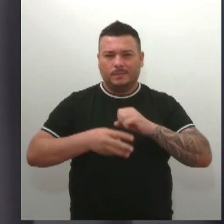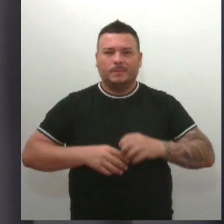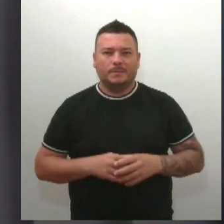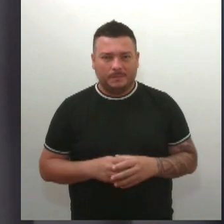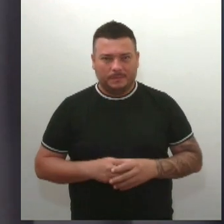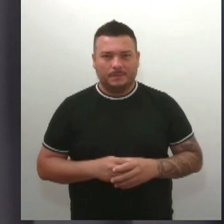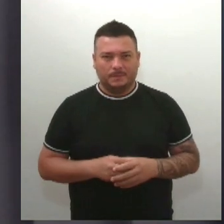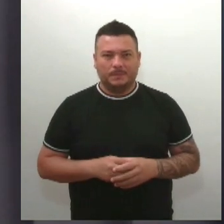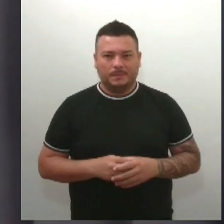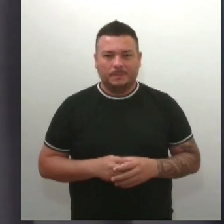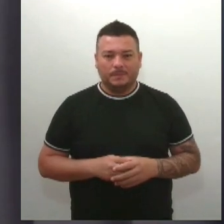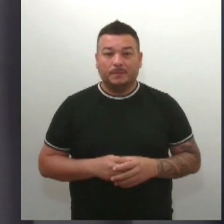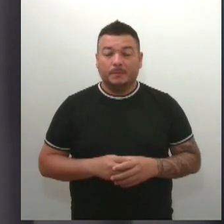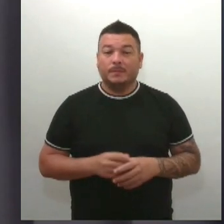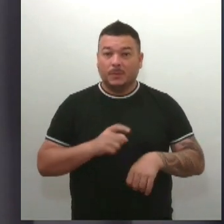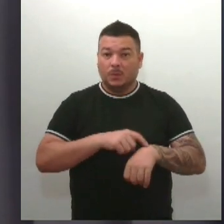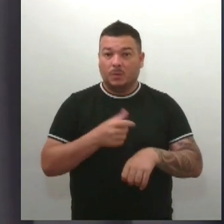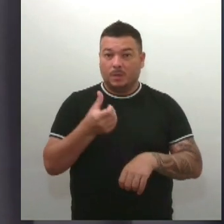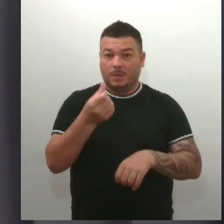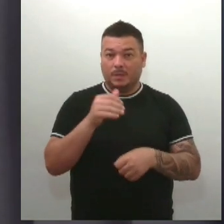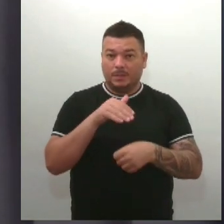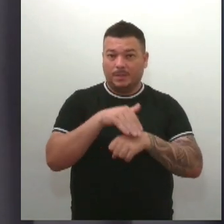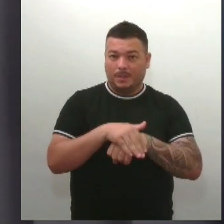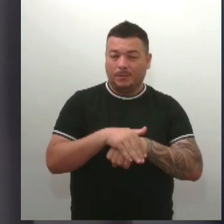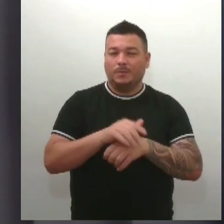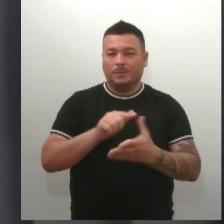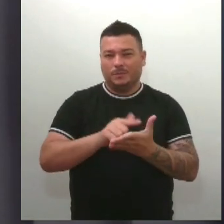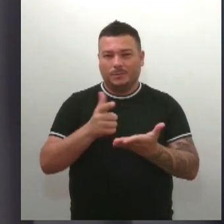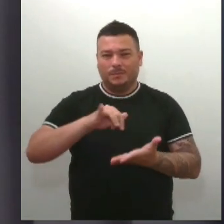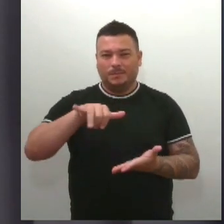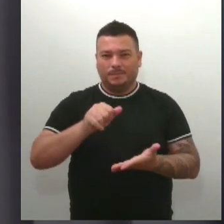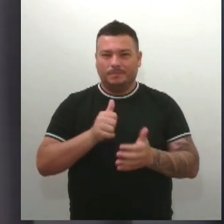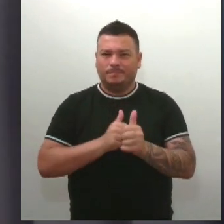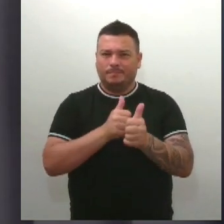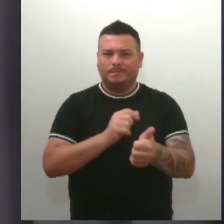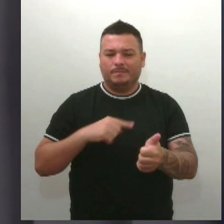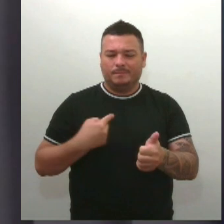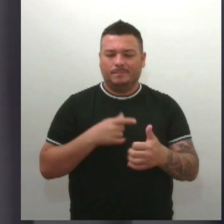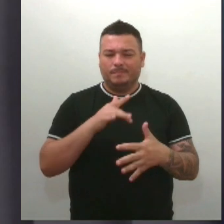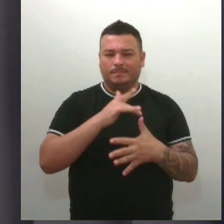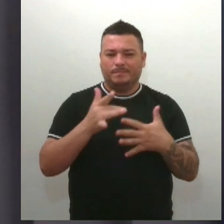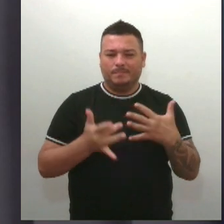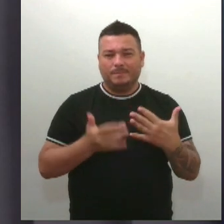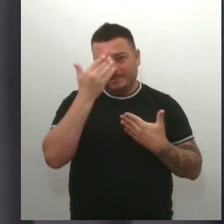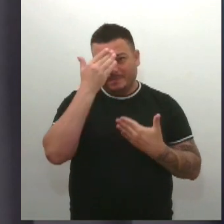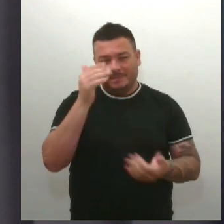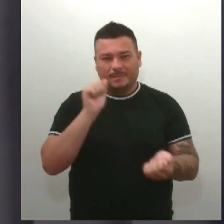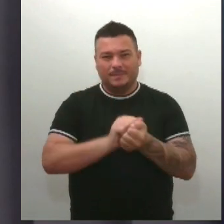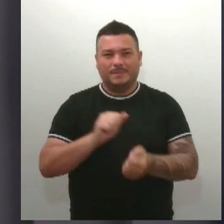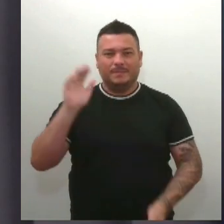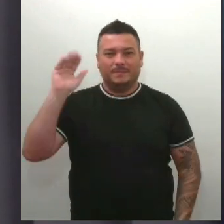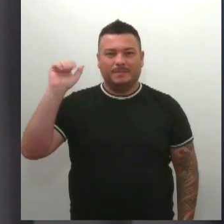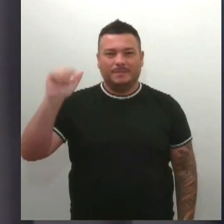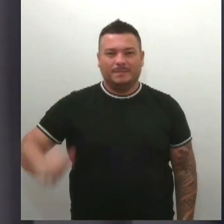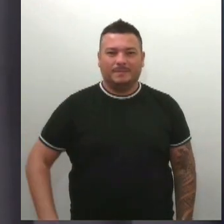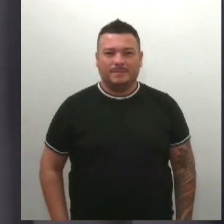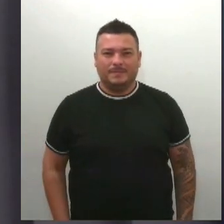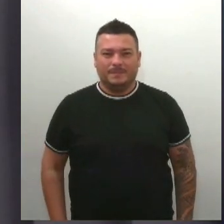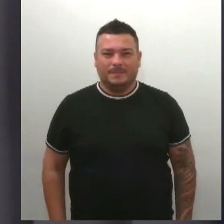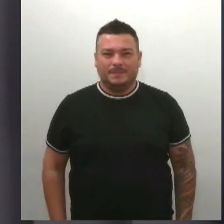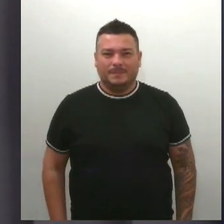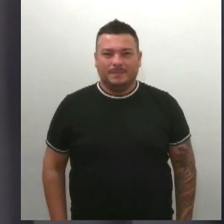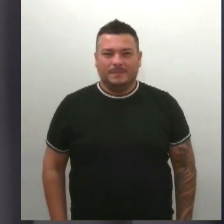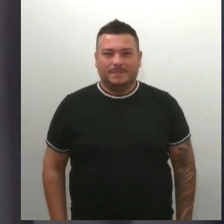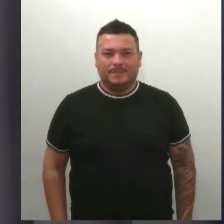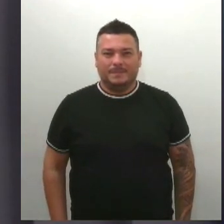e às 18 horas no Jornal da Alesi. Siga também as nossas redes sociais. Muito obrigada pela companhia e até nosso próximo encontro daqui a pouquinho. Espero